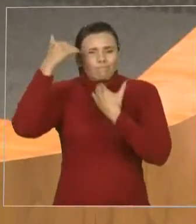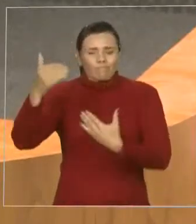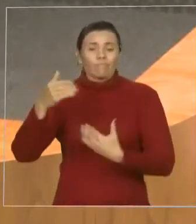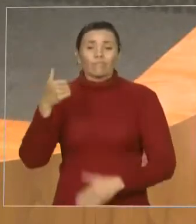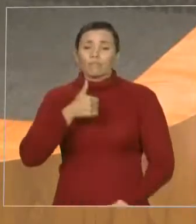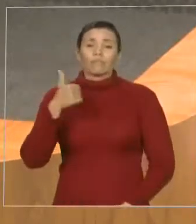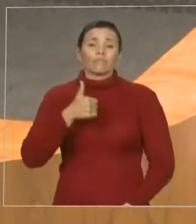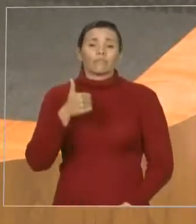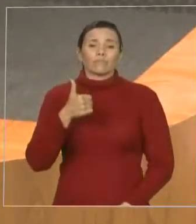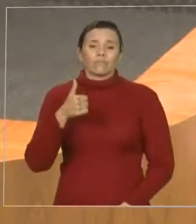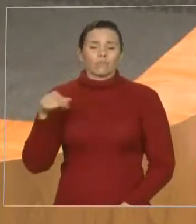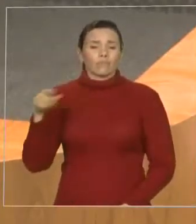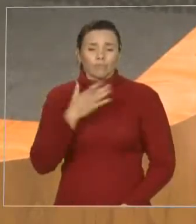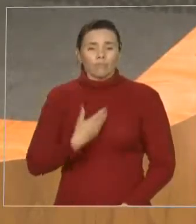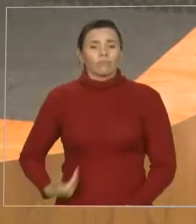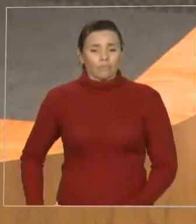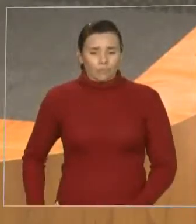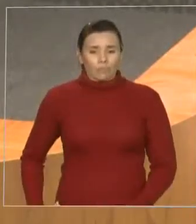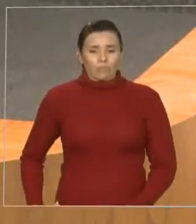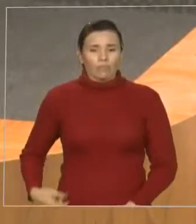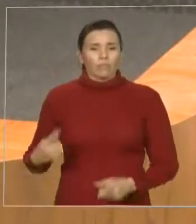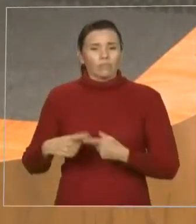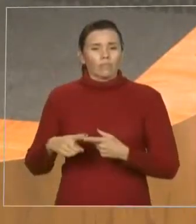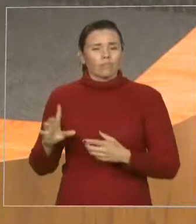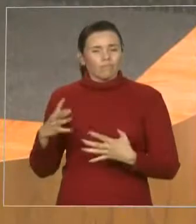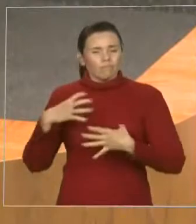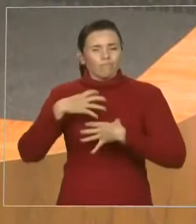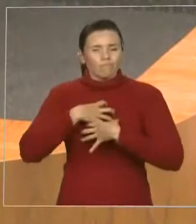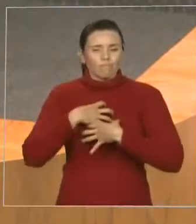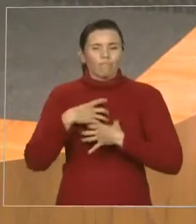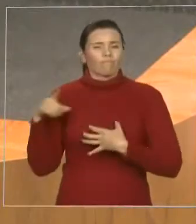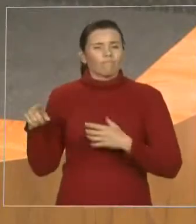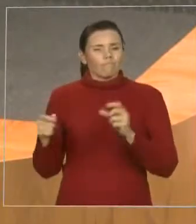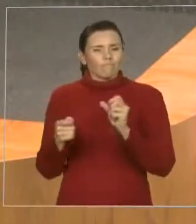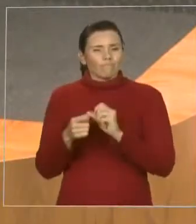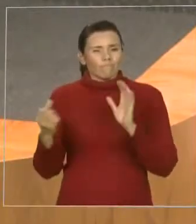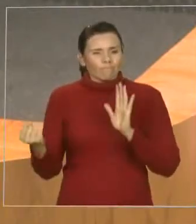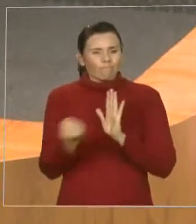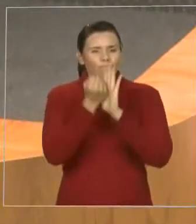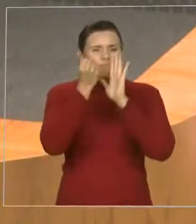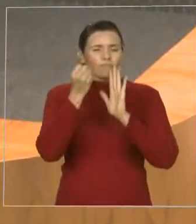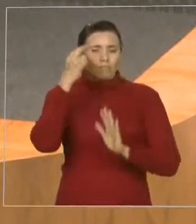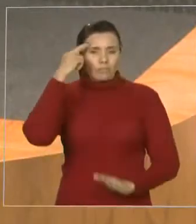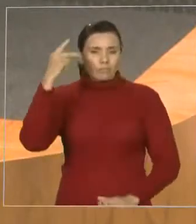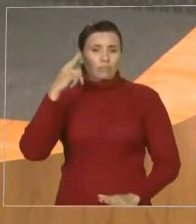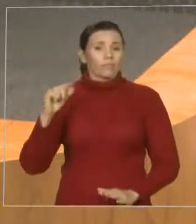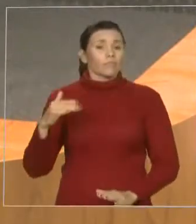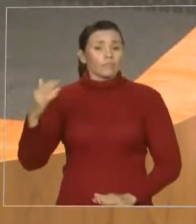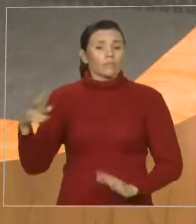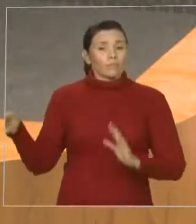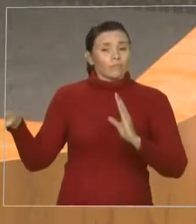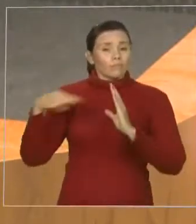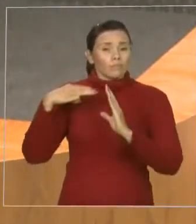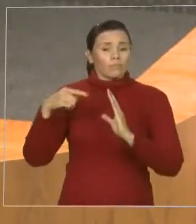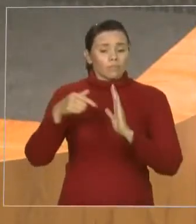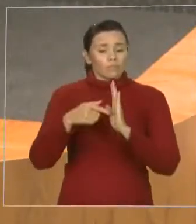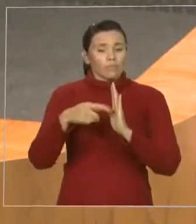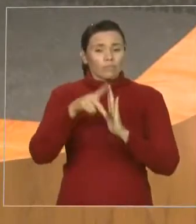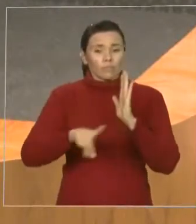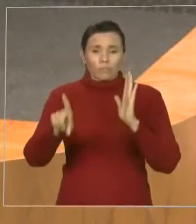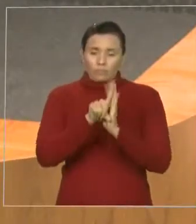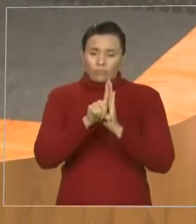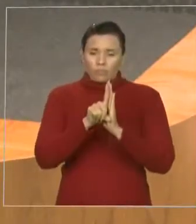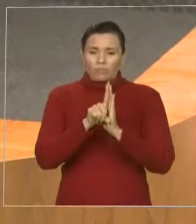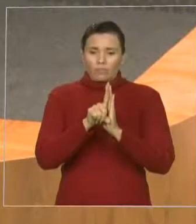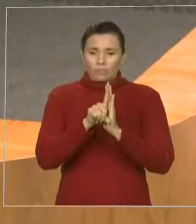Executivo pela sensibilidade, que fez história ao encaminhar esta Casa, essa iniciativa. Digo, fez a